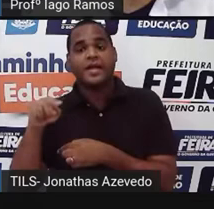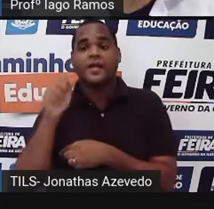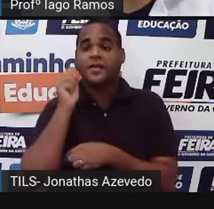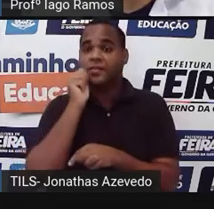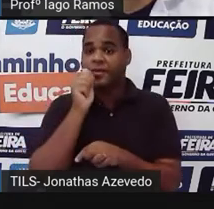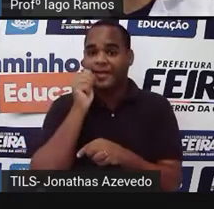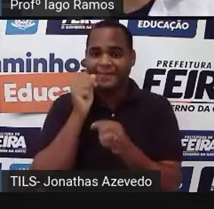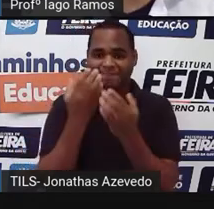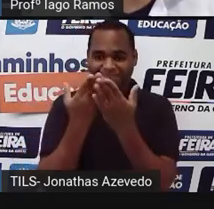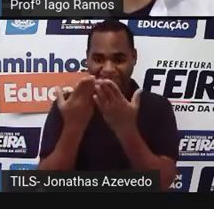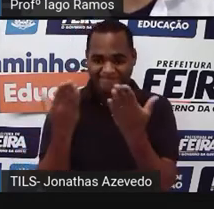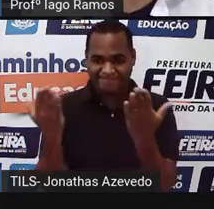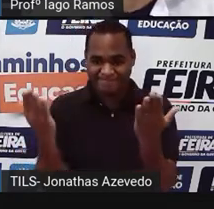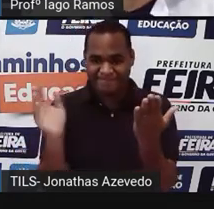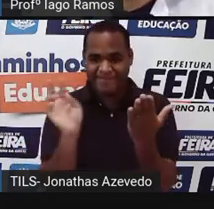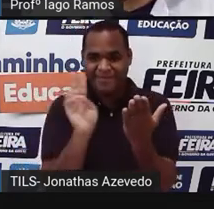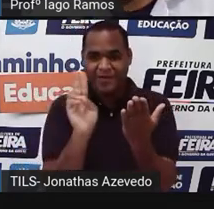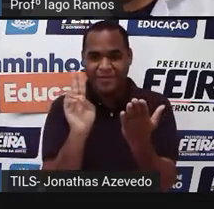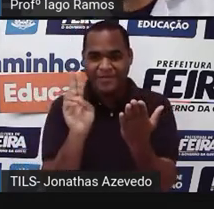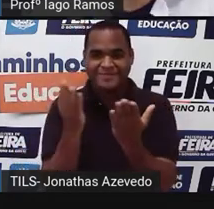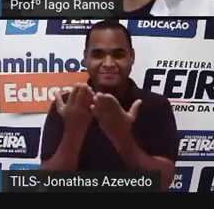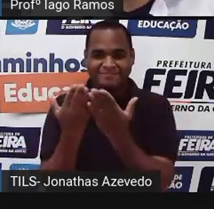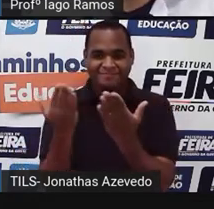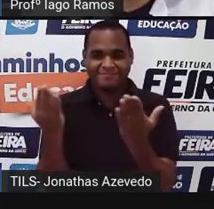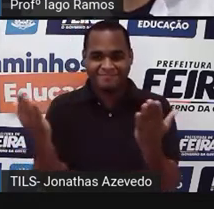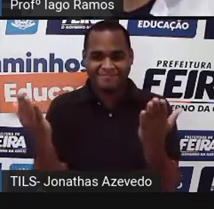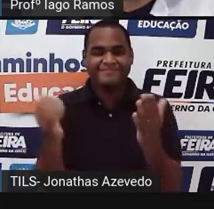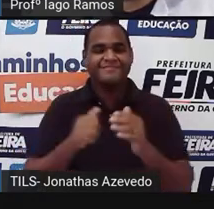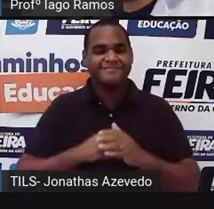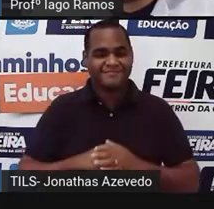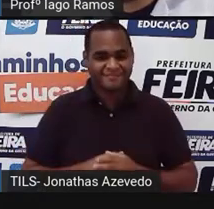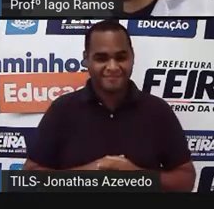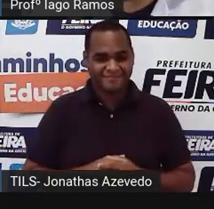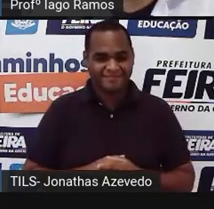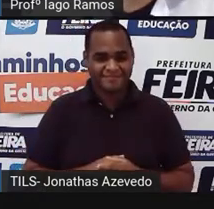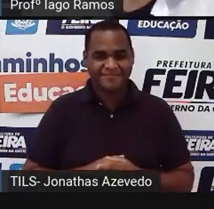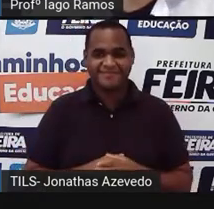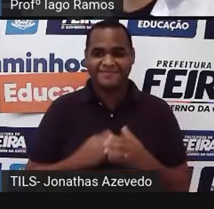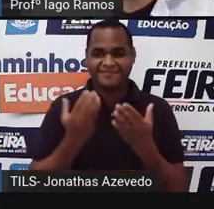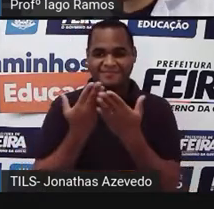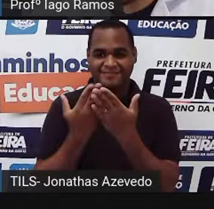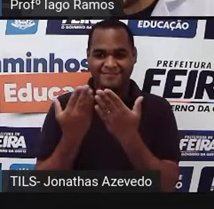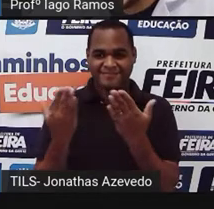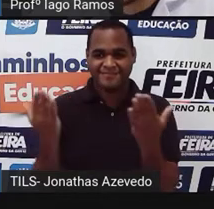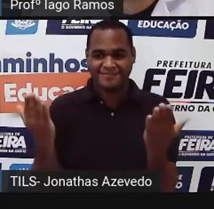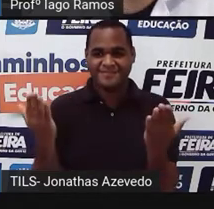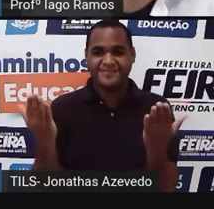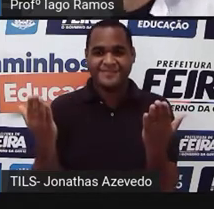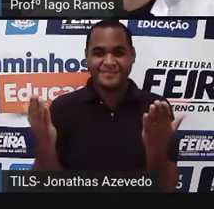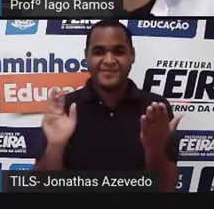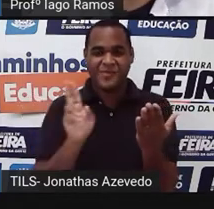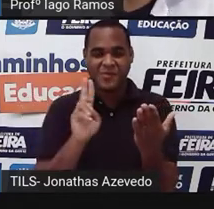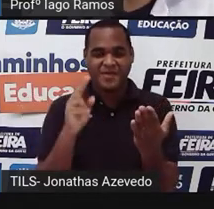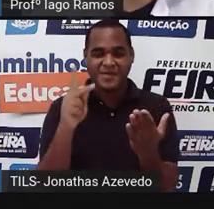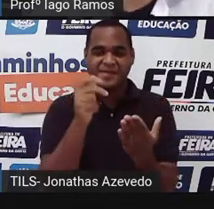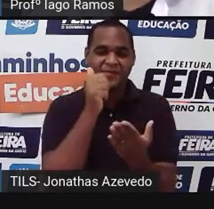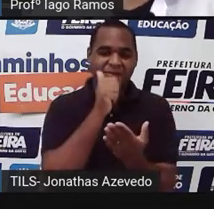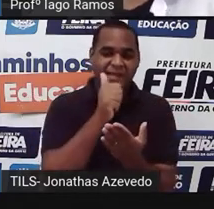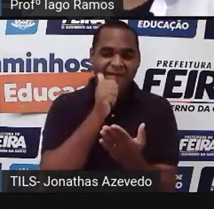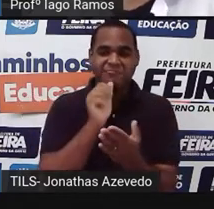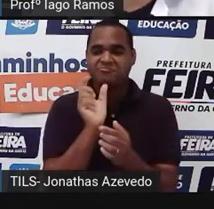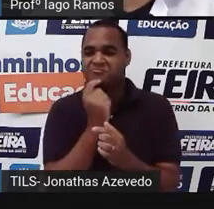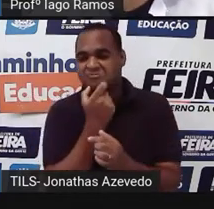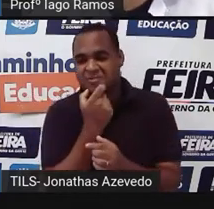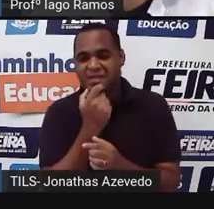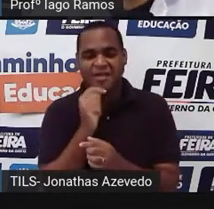de Catherine Coleman Goebbels Jr., o Goebbels Jr., não, desculpa, é Johnson, não sou muito bom no